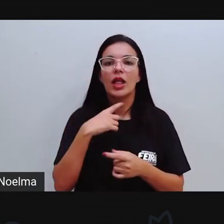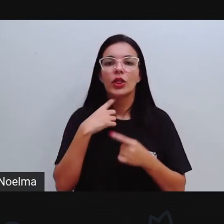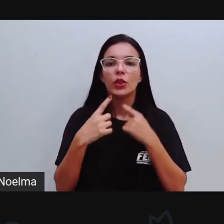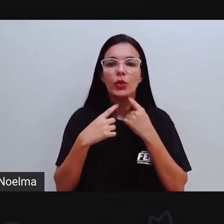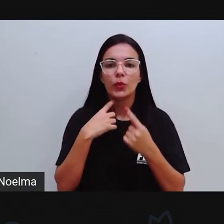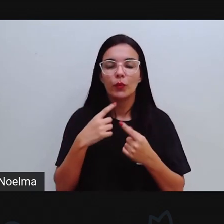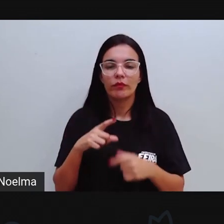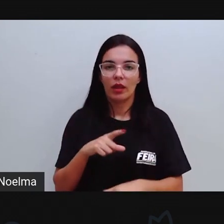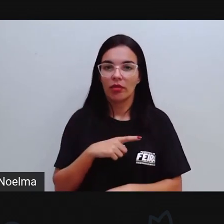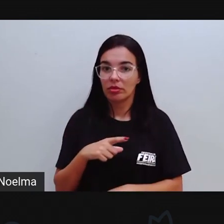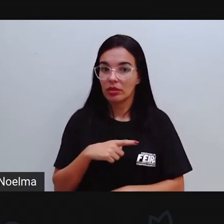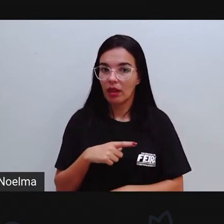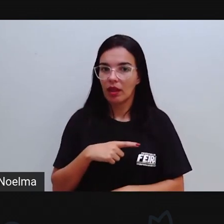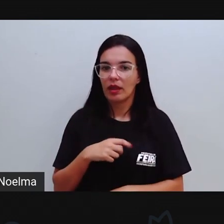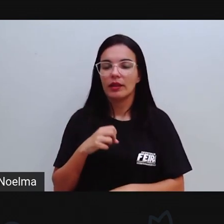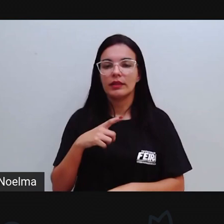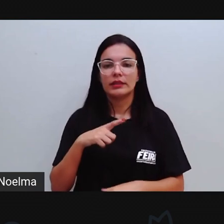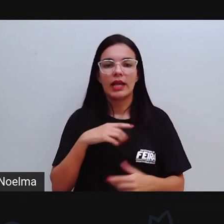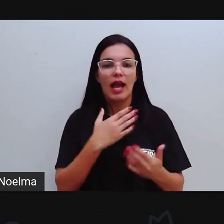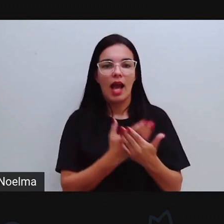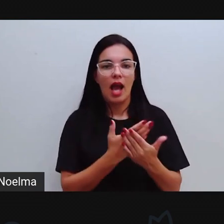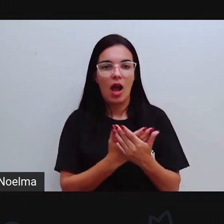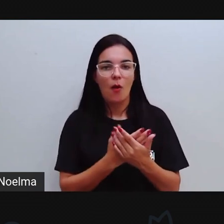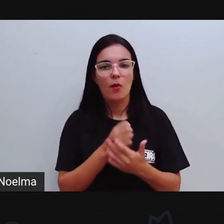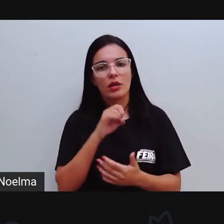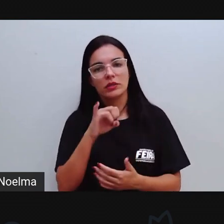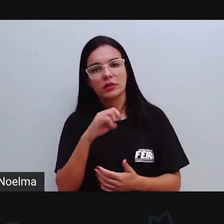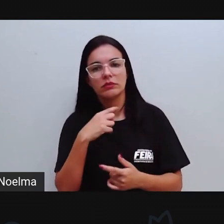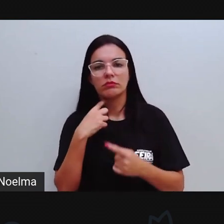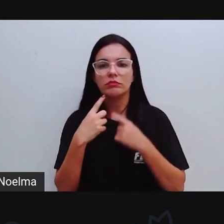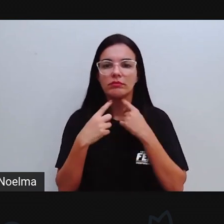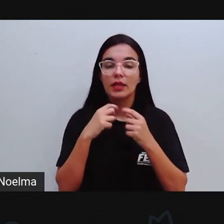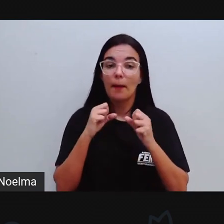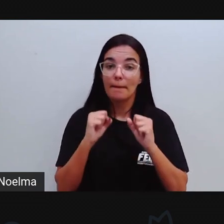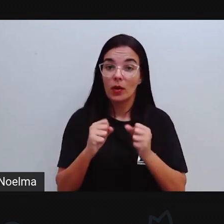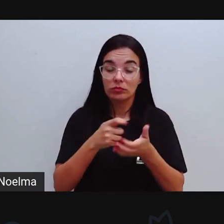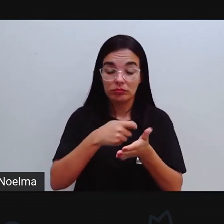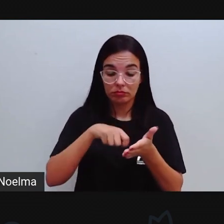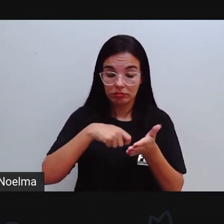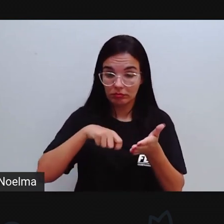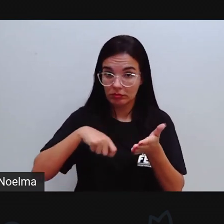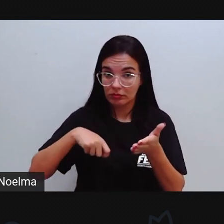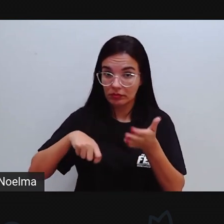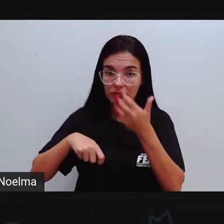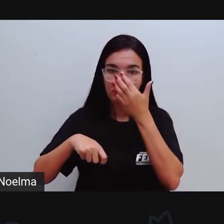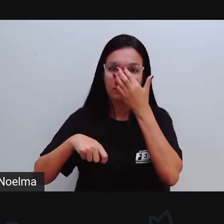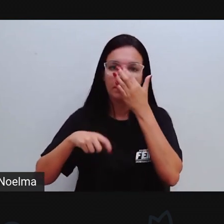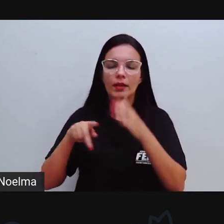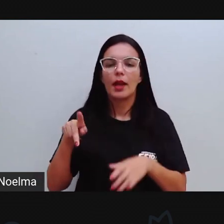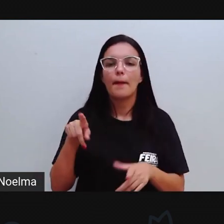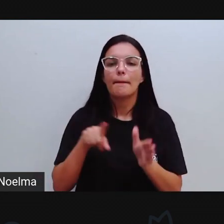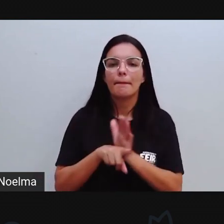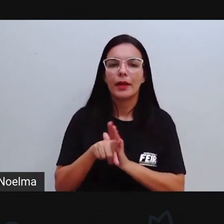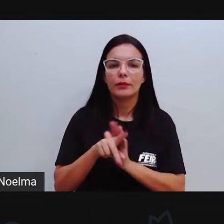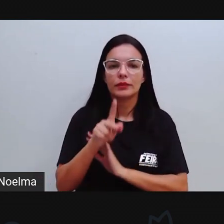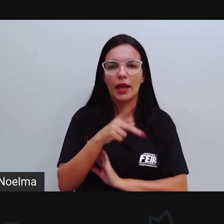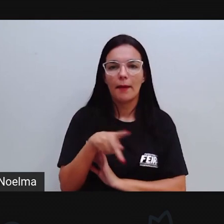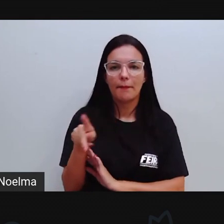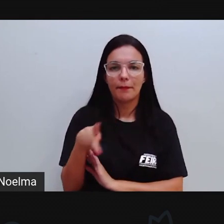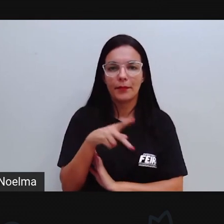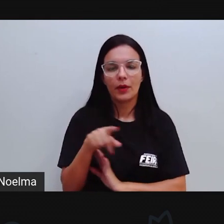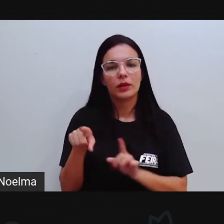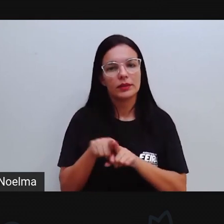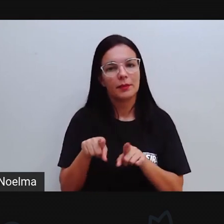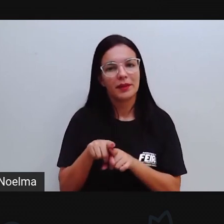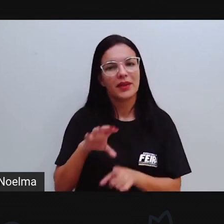vocês tiverem ainda sobre as aulas, se ficou ainda alguma dúvida, pode anotar, tá? Perguntar a Pró e trocar ideias